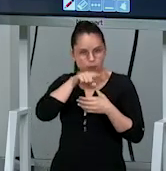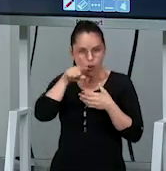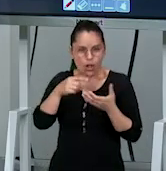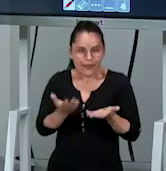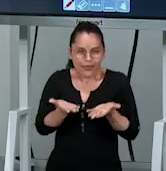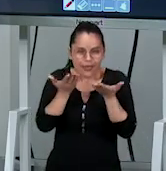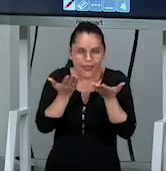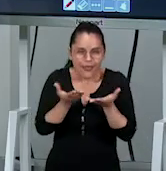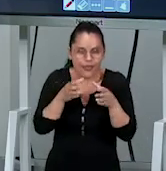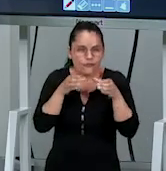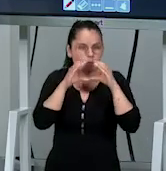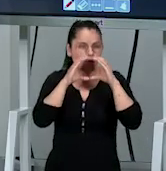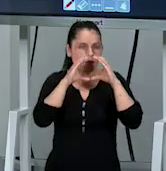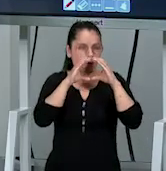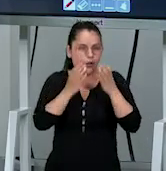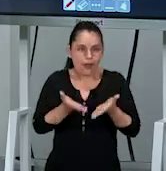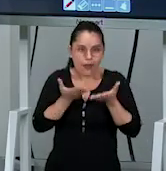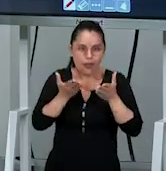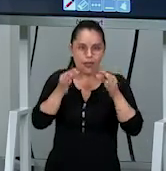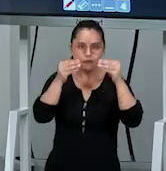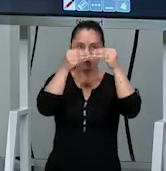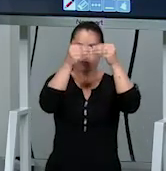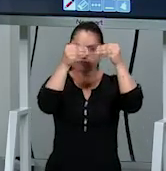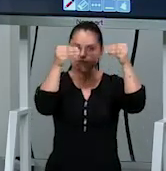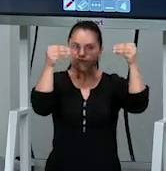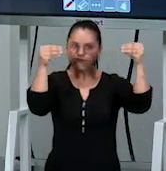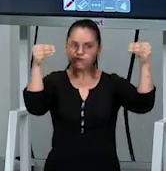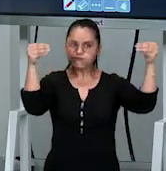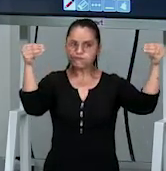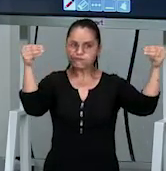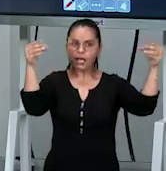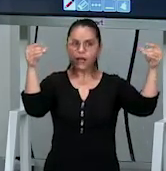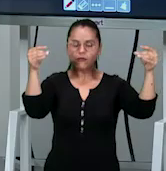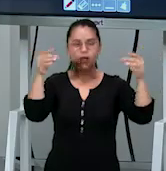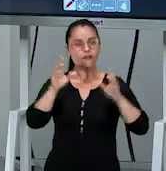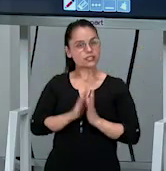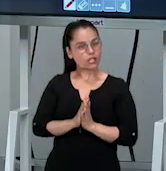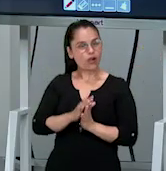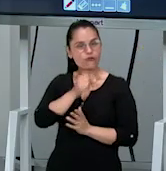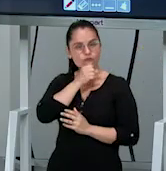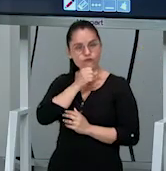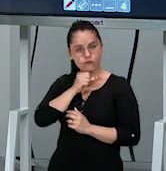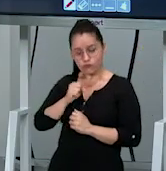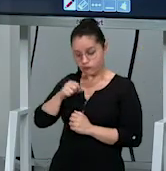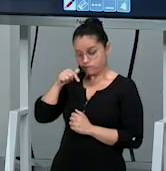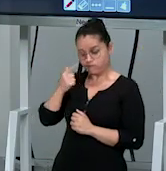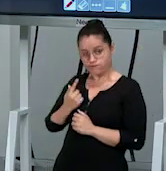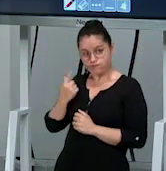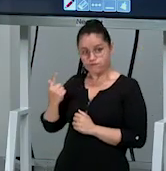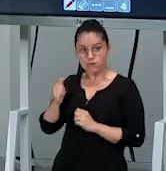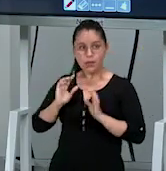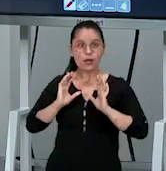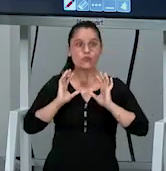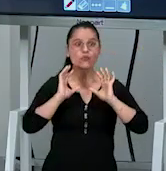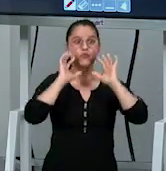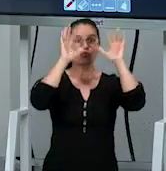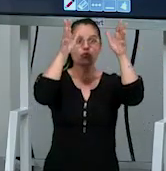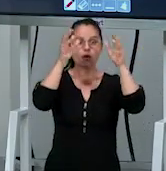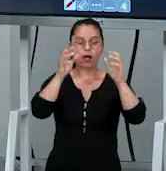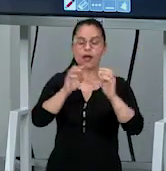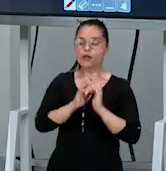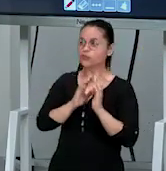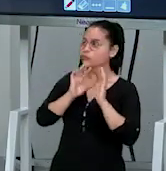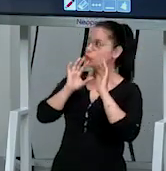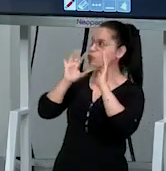levinha, coloca uma rede no meio e coloca os idosos ali para poder rebater. Então o objetivo era você ficar rebatendo